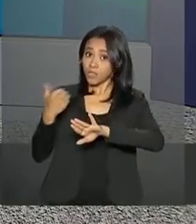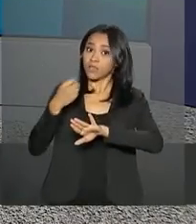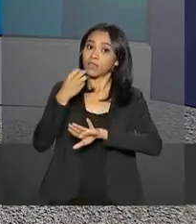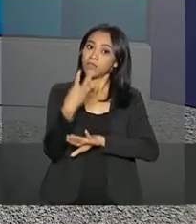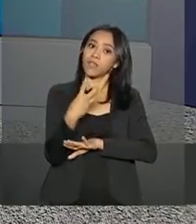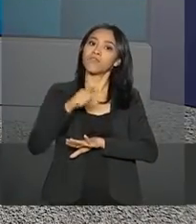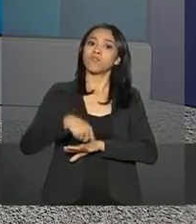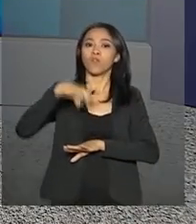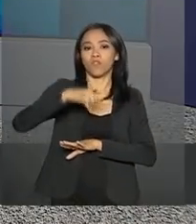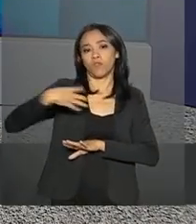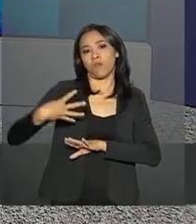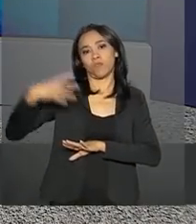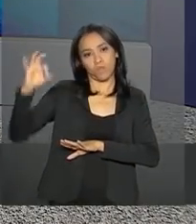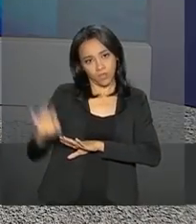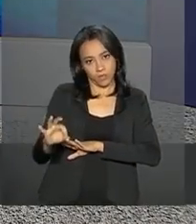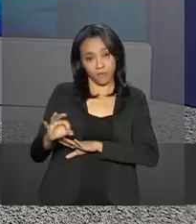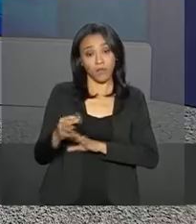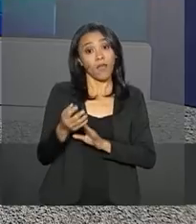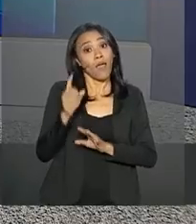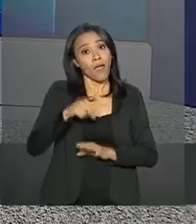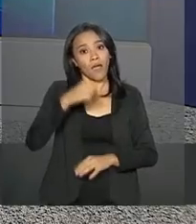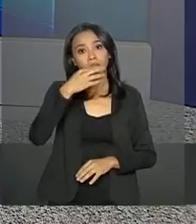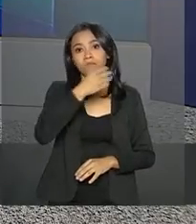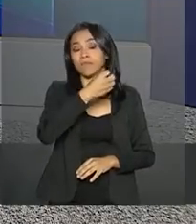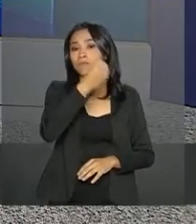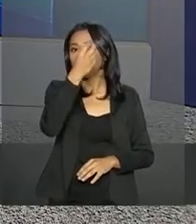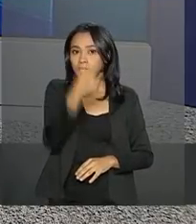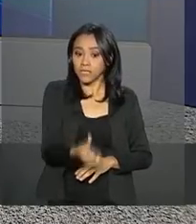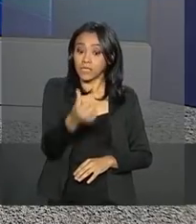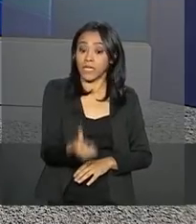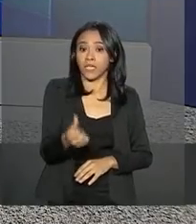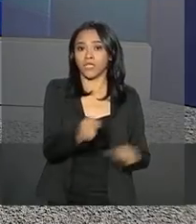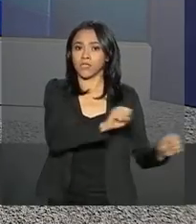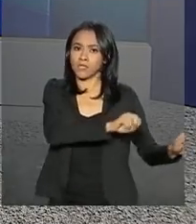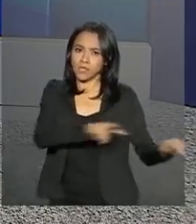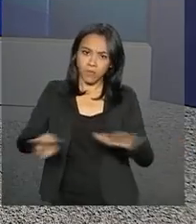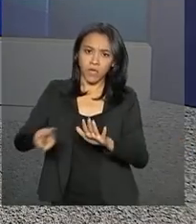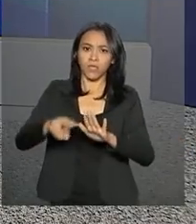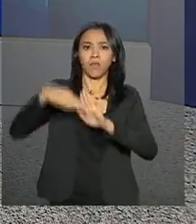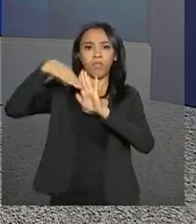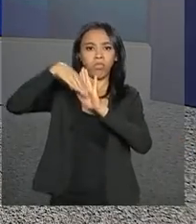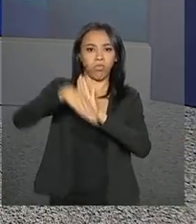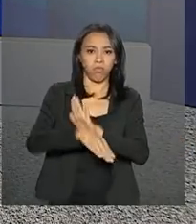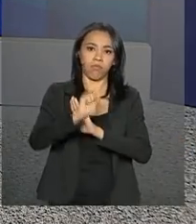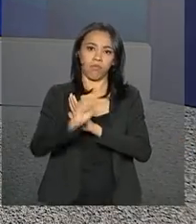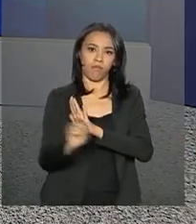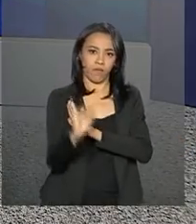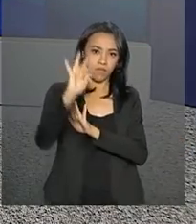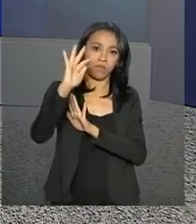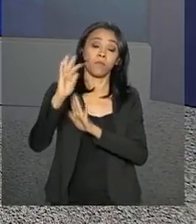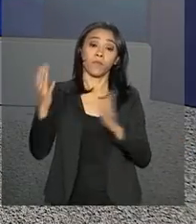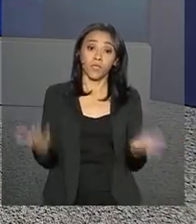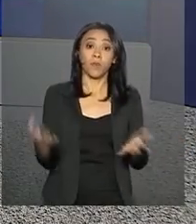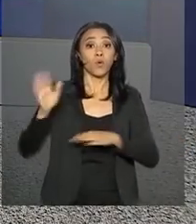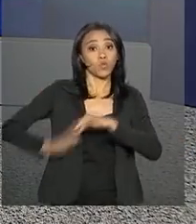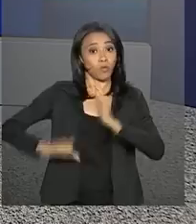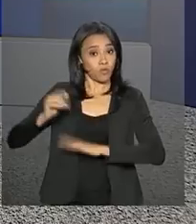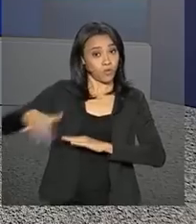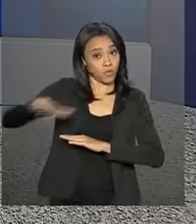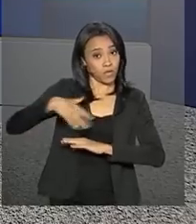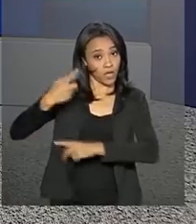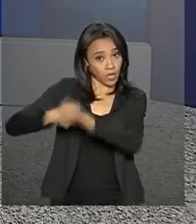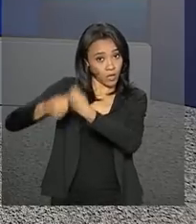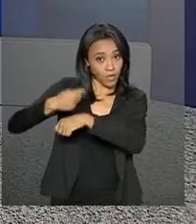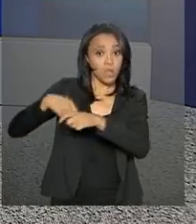,94%. É a sexta semana seguida de queda da inflação. Ainda segundo os especialistas, para o ano que vem,